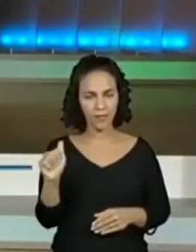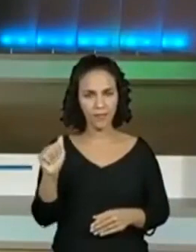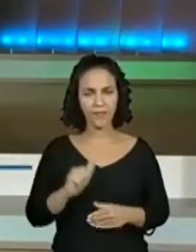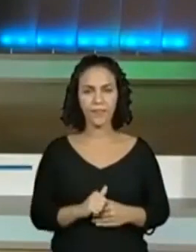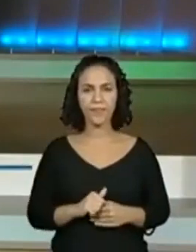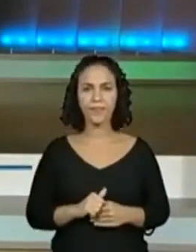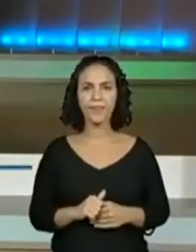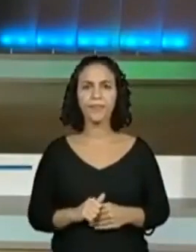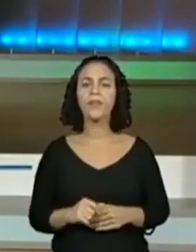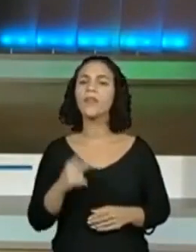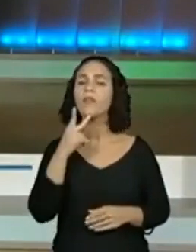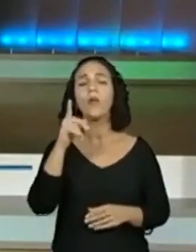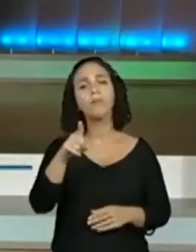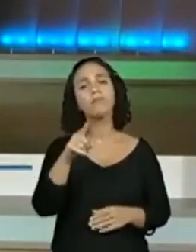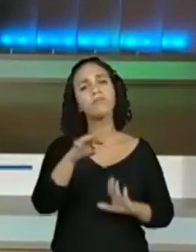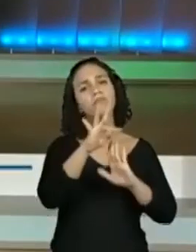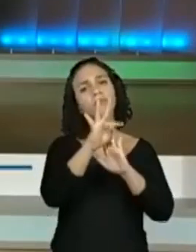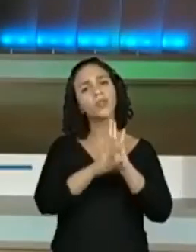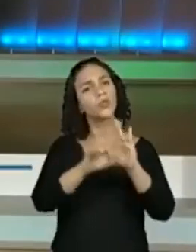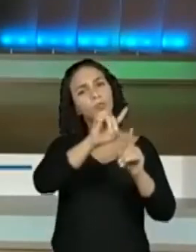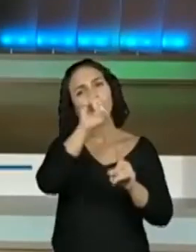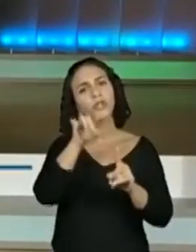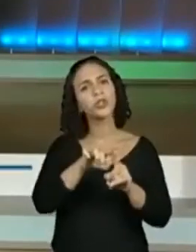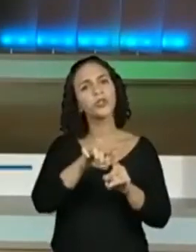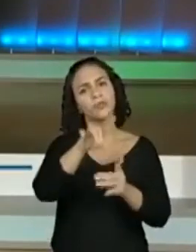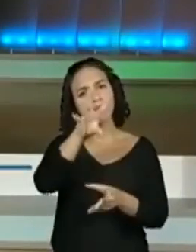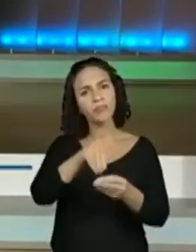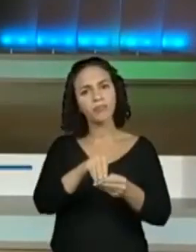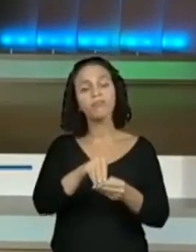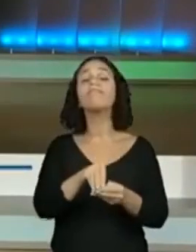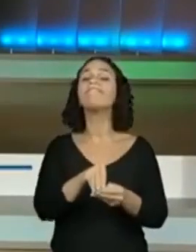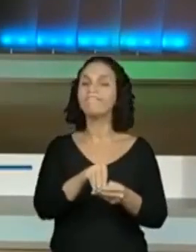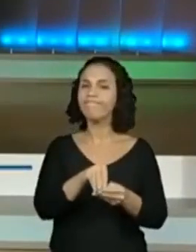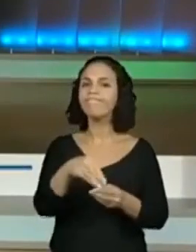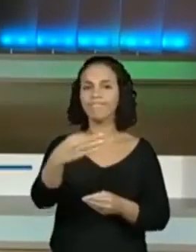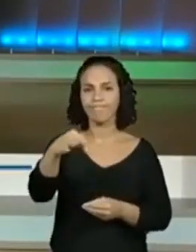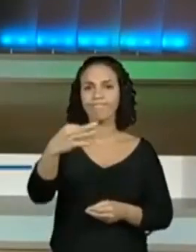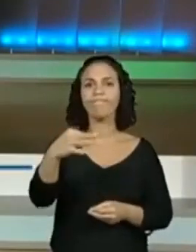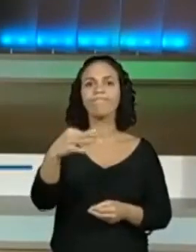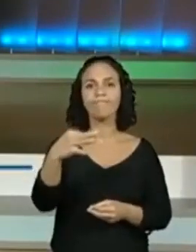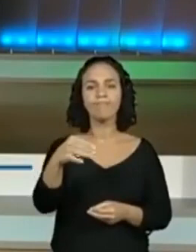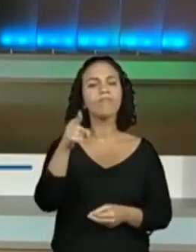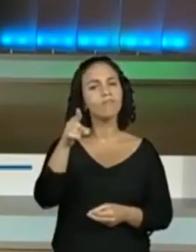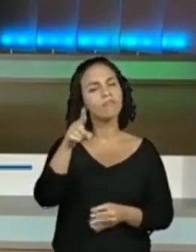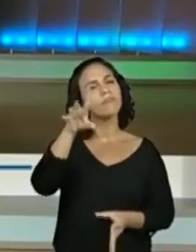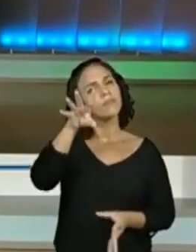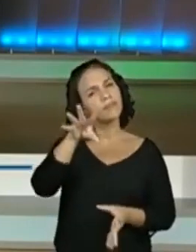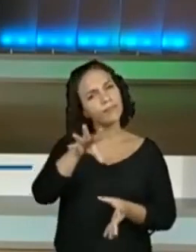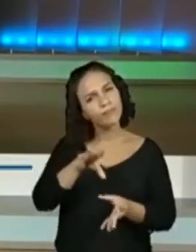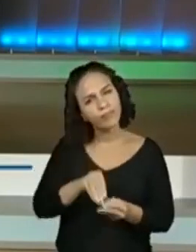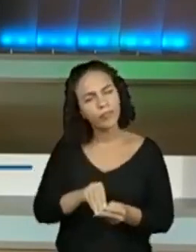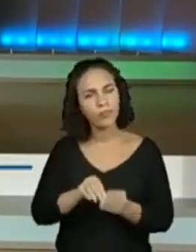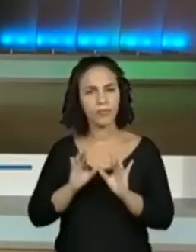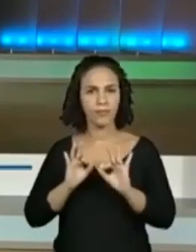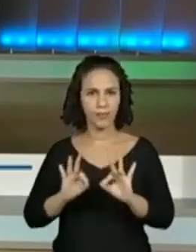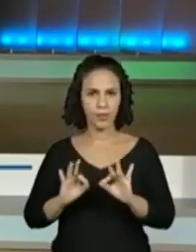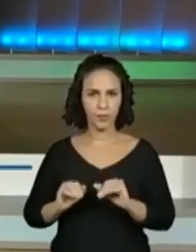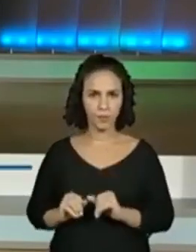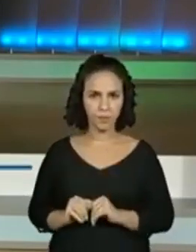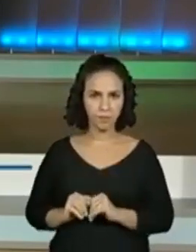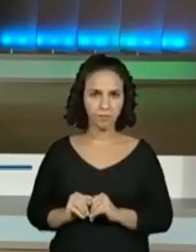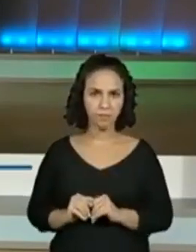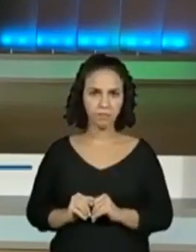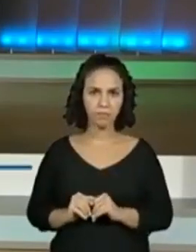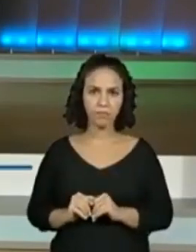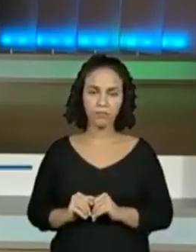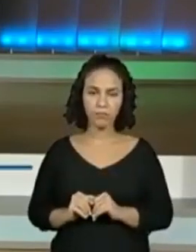colocaram que ele é objetivo. Todo mundo colocando que é objetivo. Exatamente. A gente tem um texto bem curto, bem objetivo.